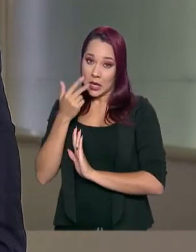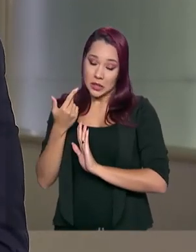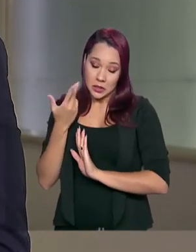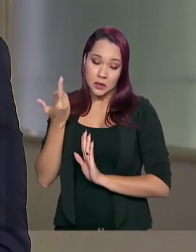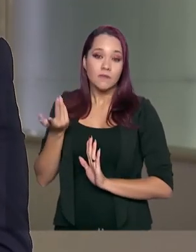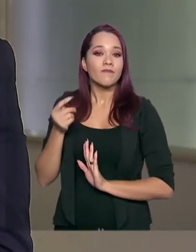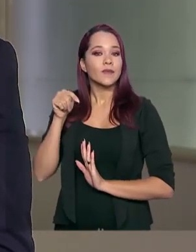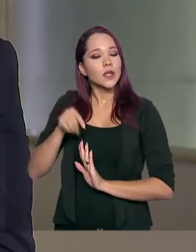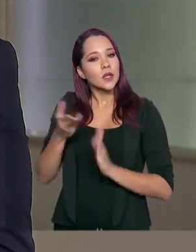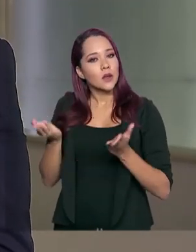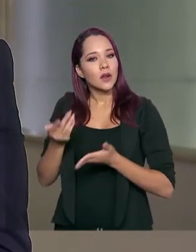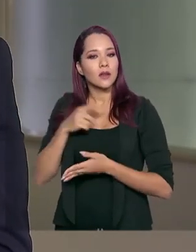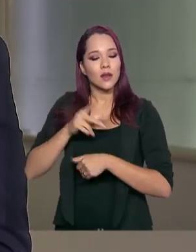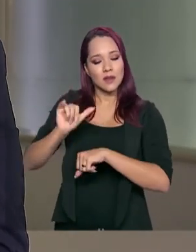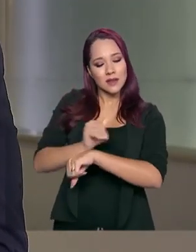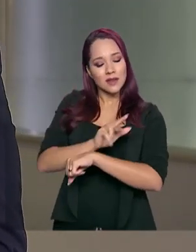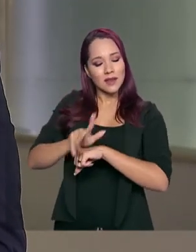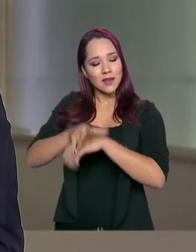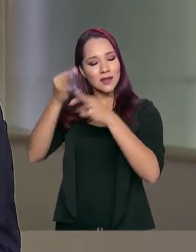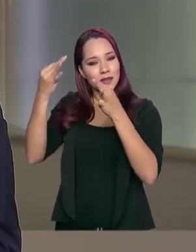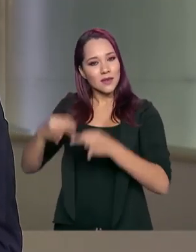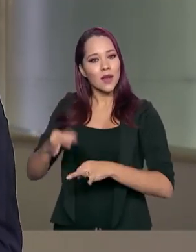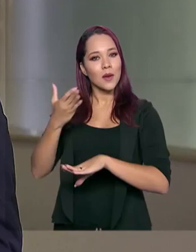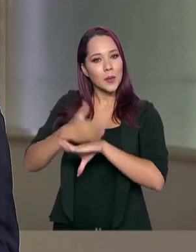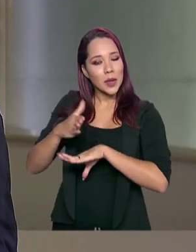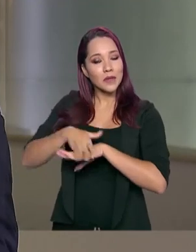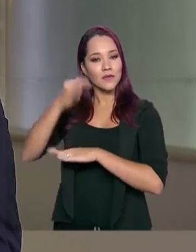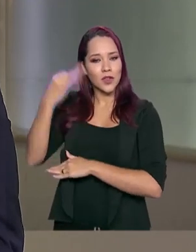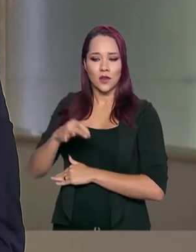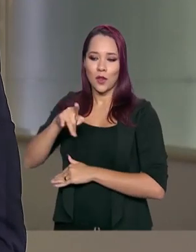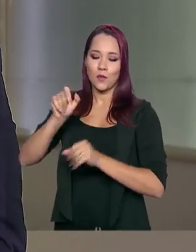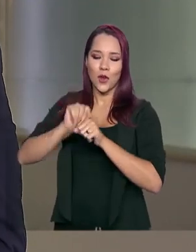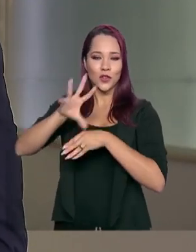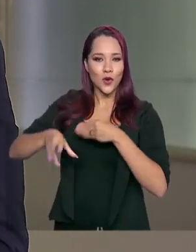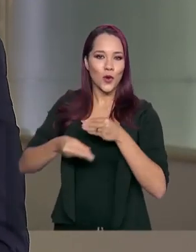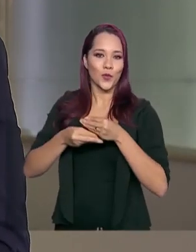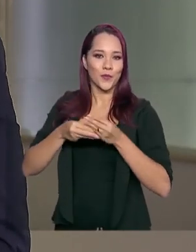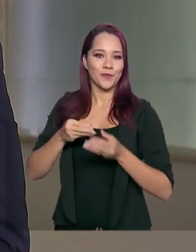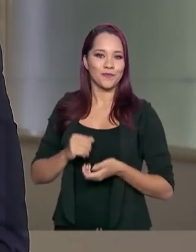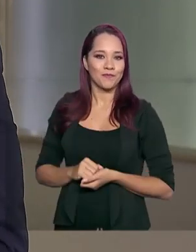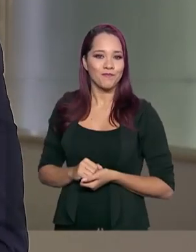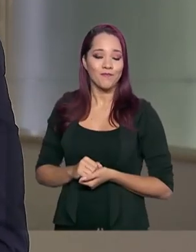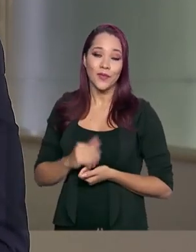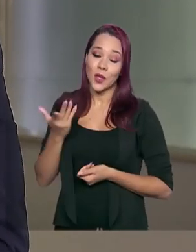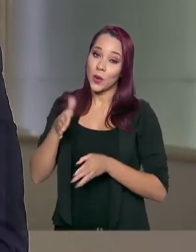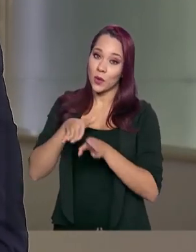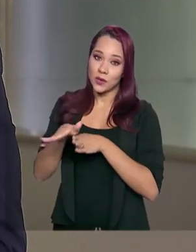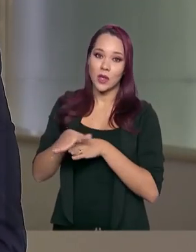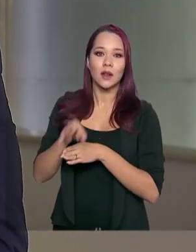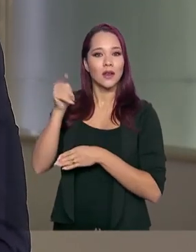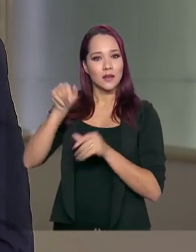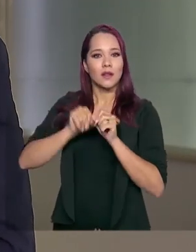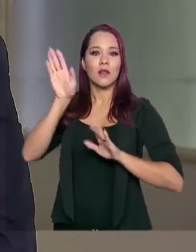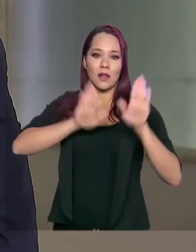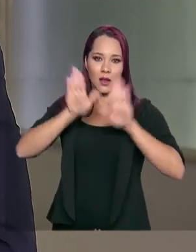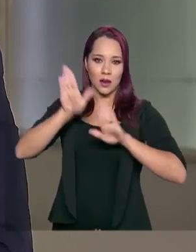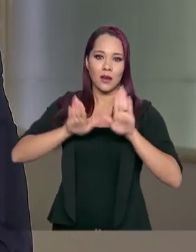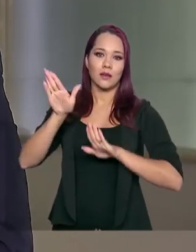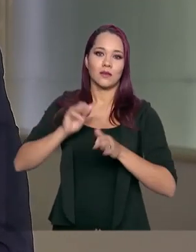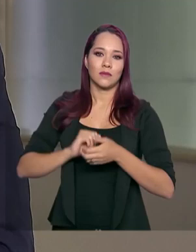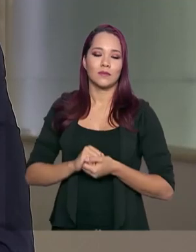ter, que agora nós temos uma ação afirmativa, prática e efetiva que ele pode implementar. E fica a sugestão que faça o leilão das obras.